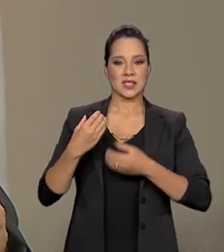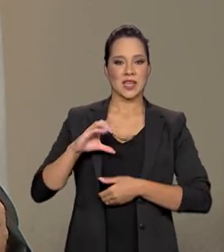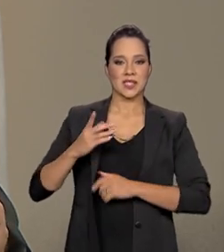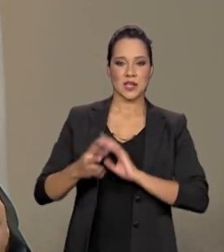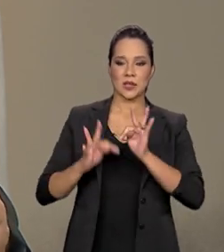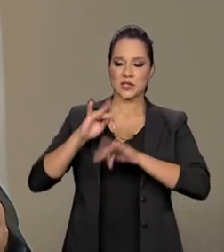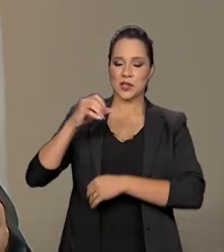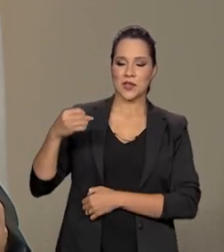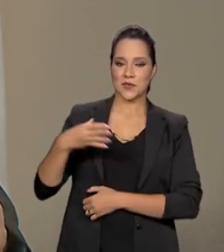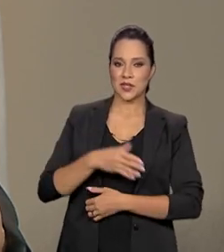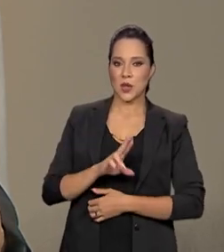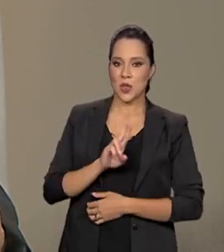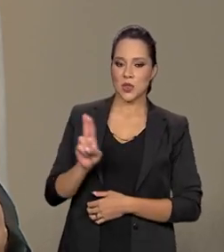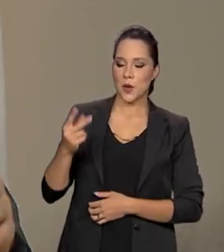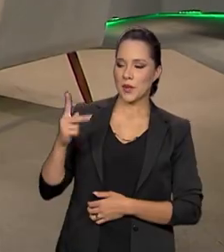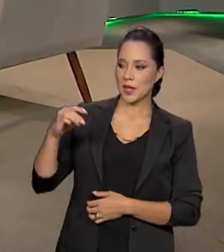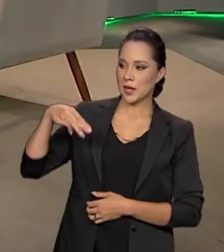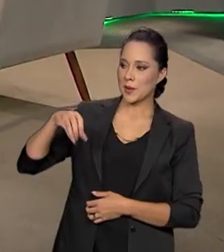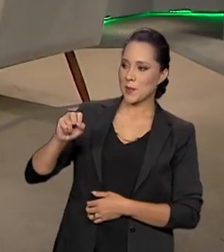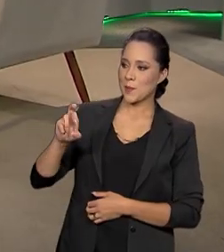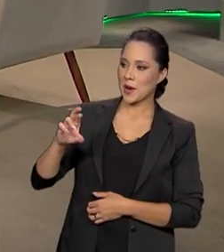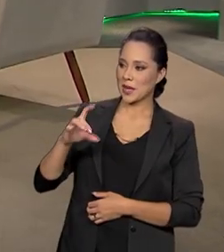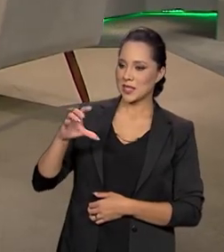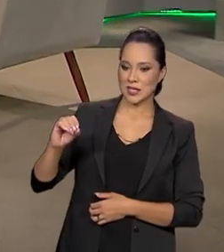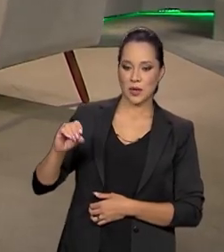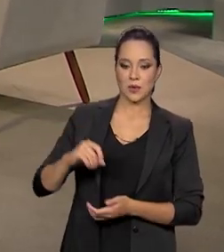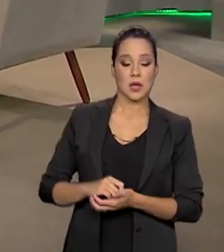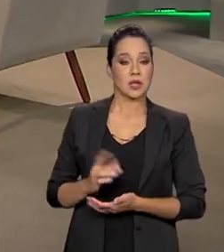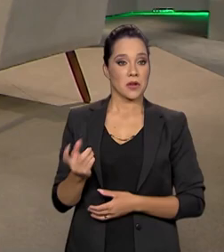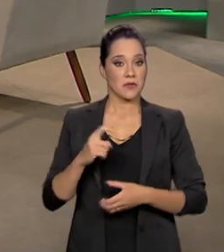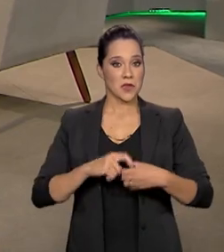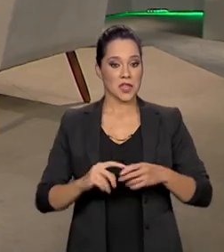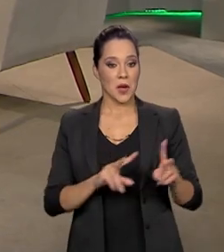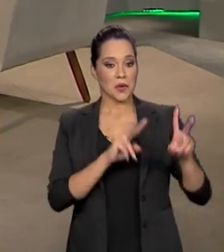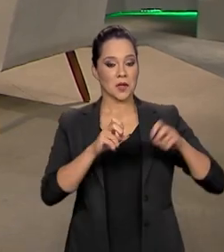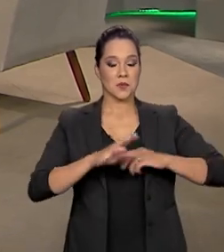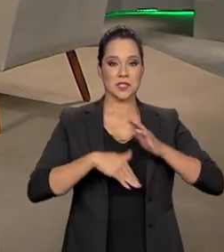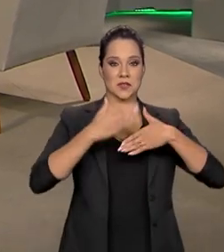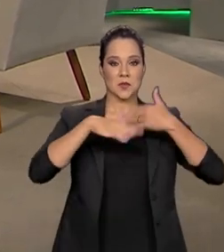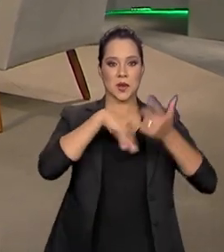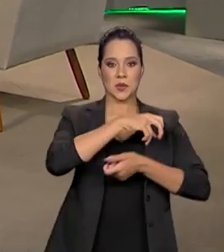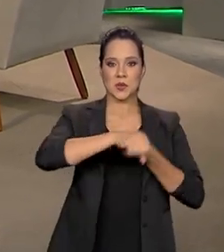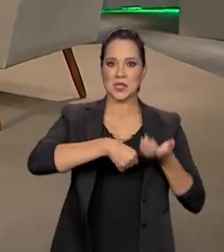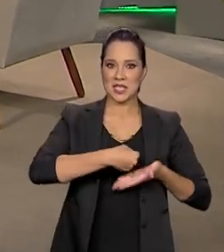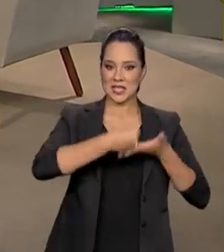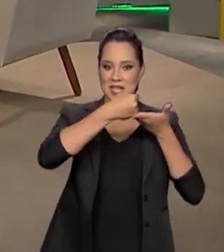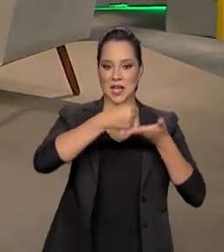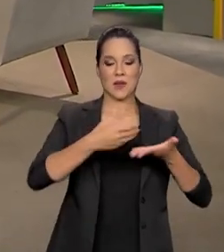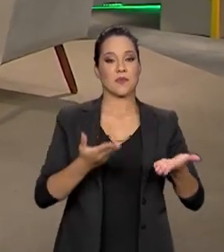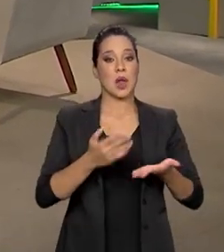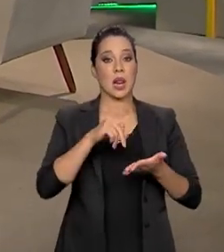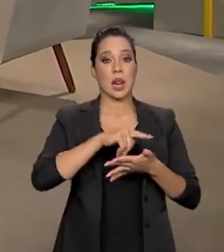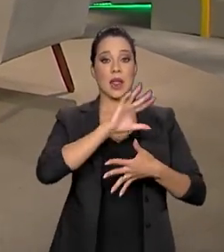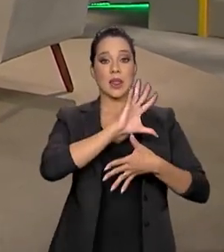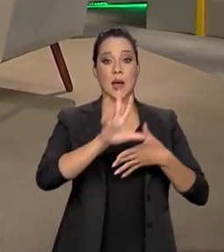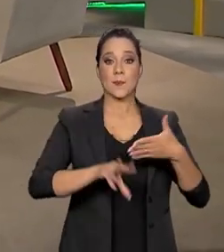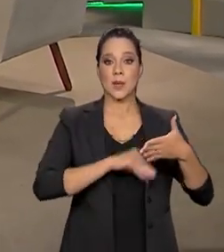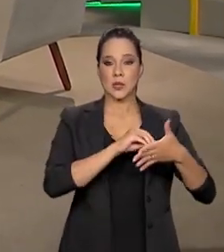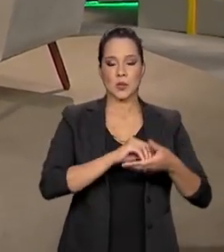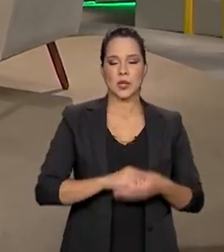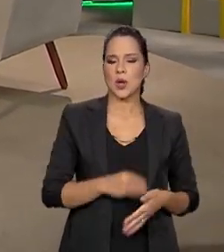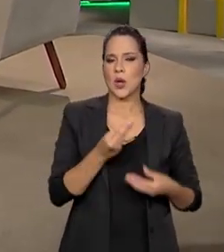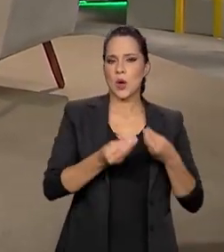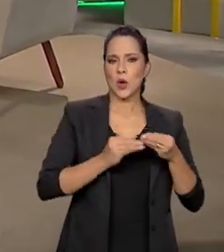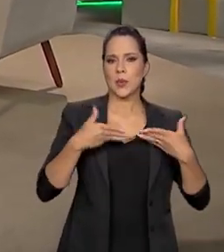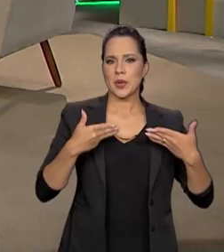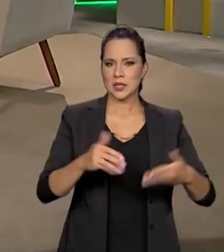Inovações, Marcelo Morales. Vamos retomar aquela questão, então, desenvolvimento sustentável na Amazônia. Como